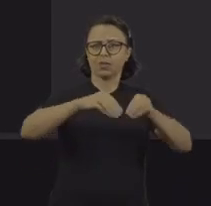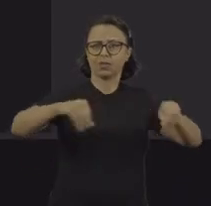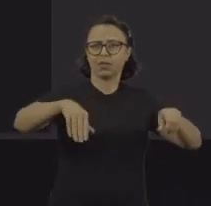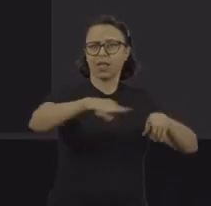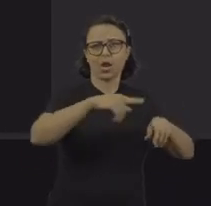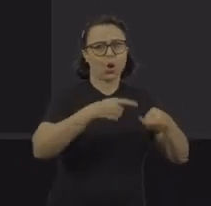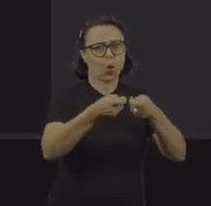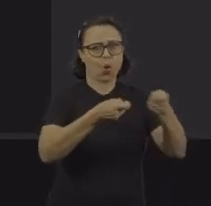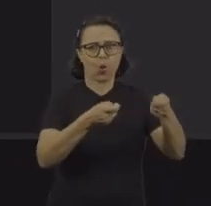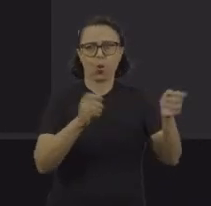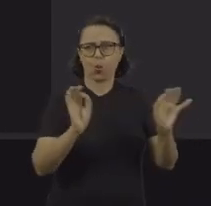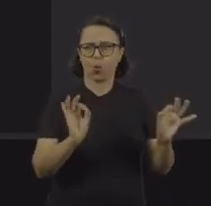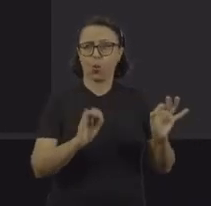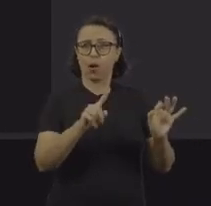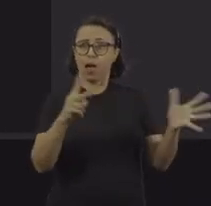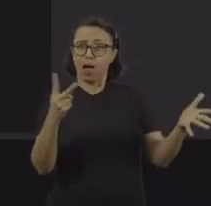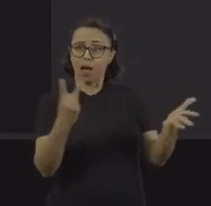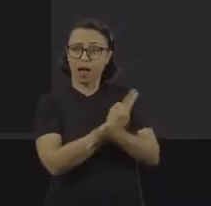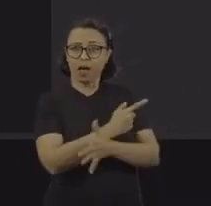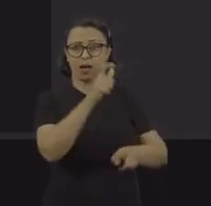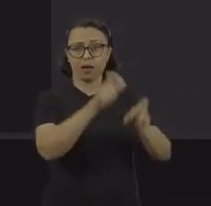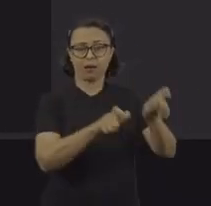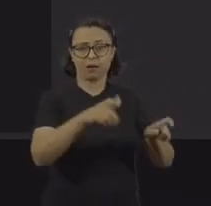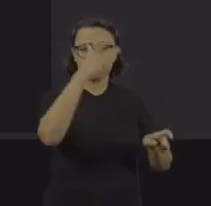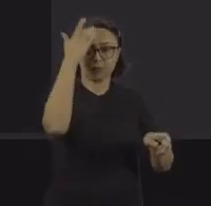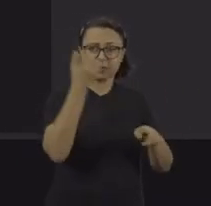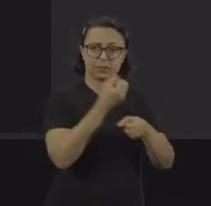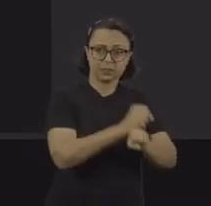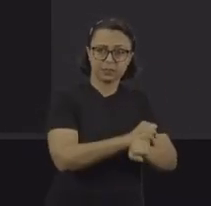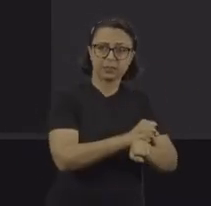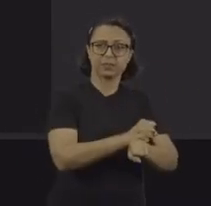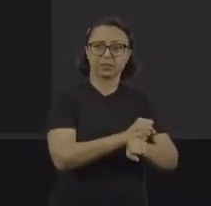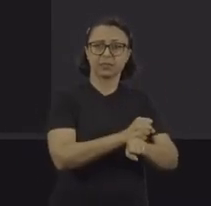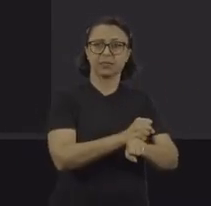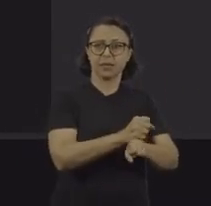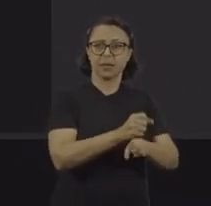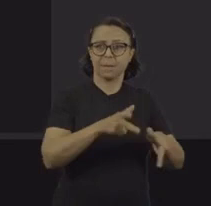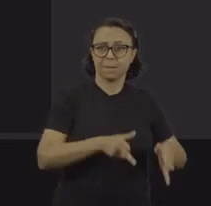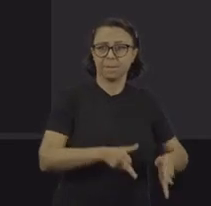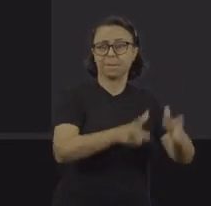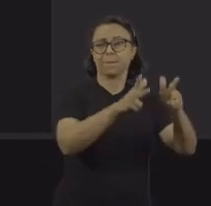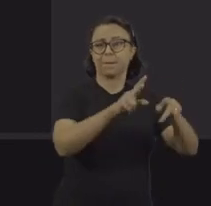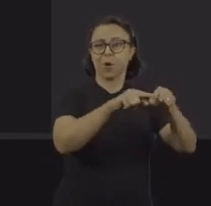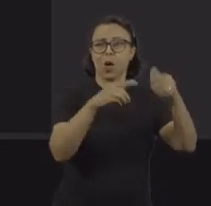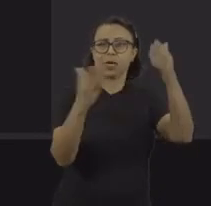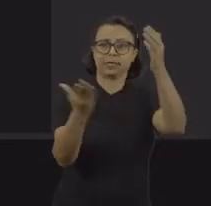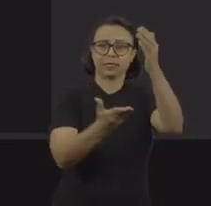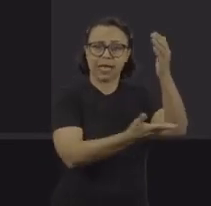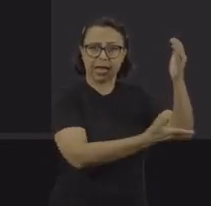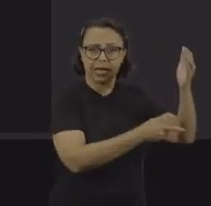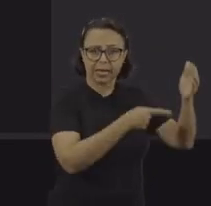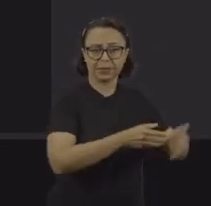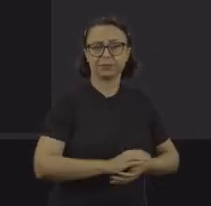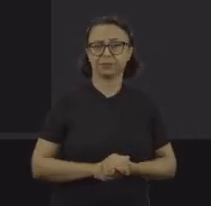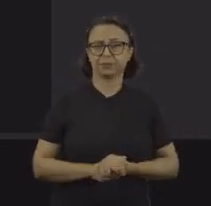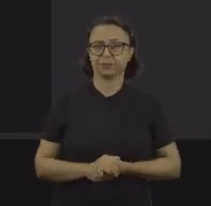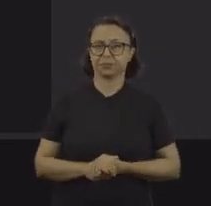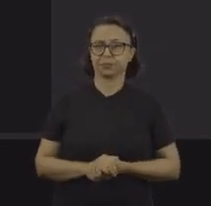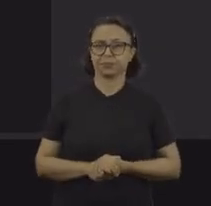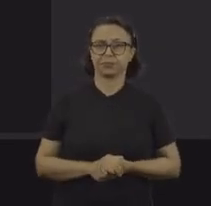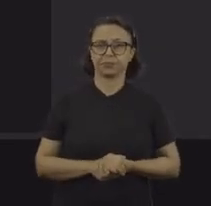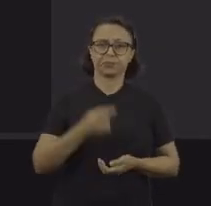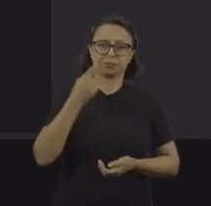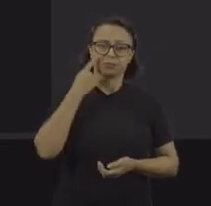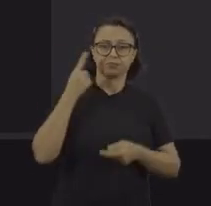planos e a gente já teve casos de trabalhador escravo operando máquina para o corte da cana. Aqui, de forma